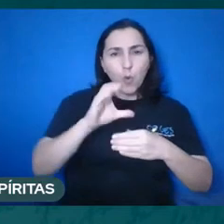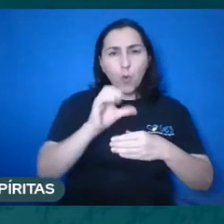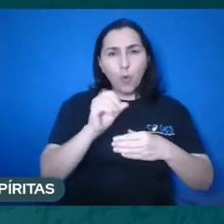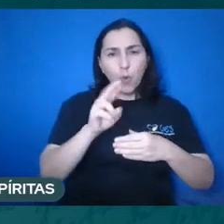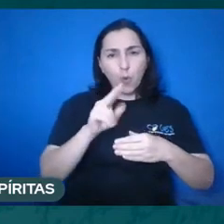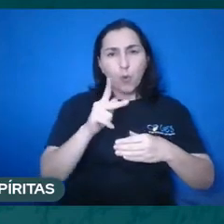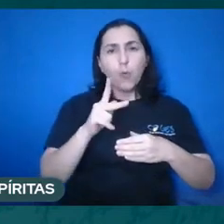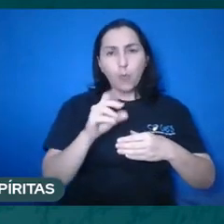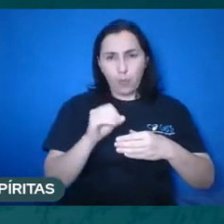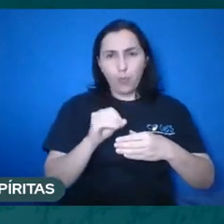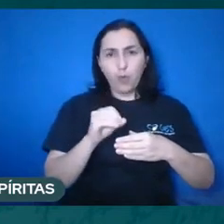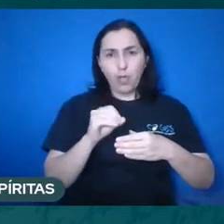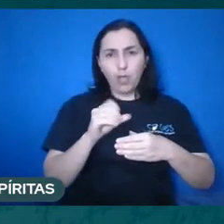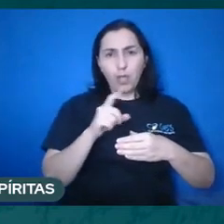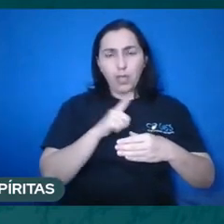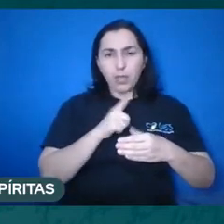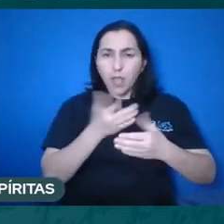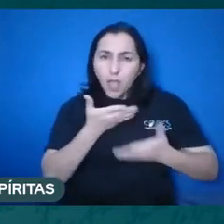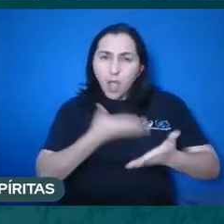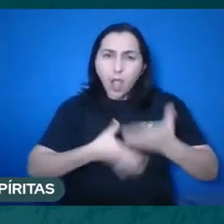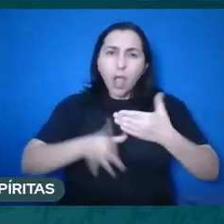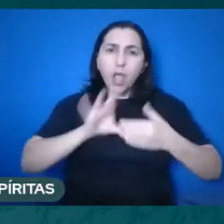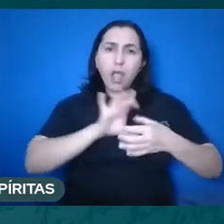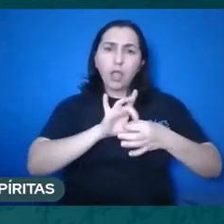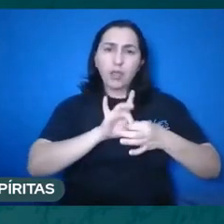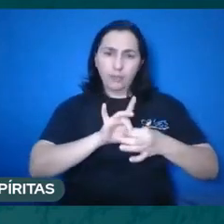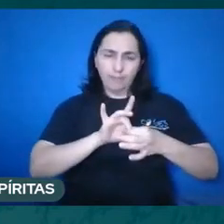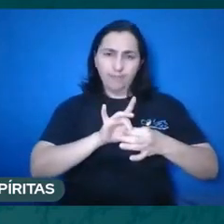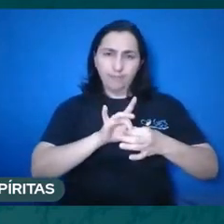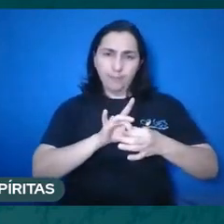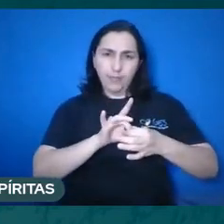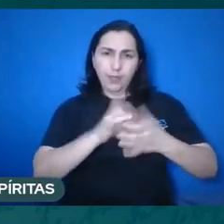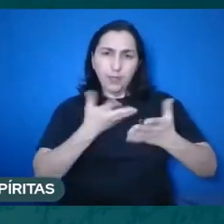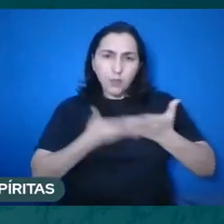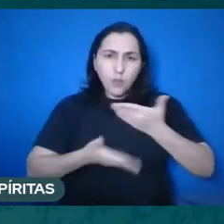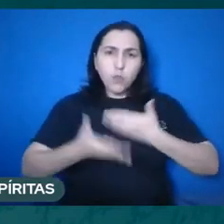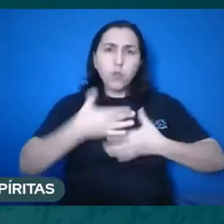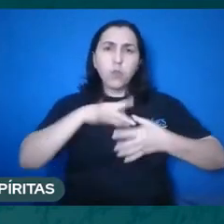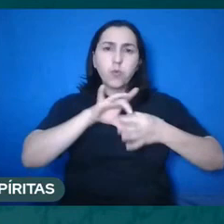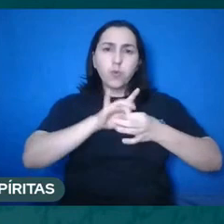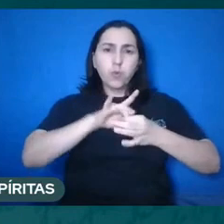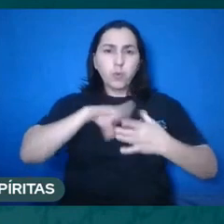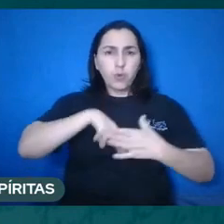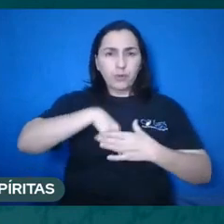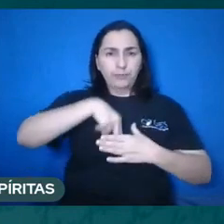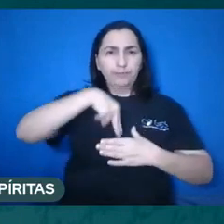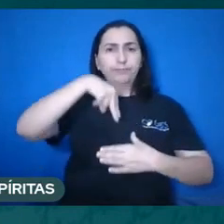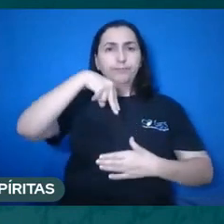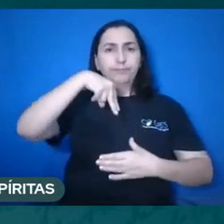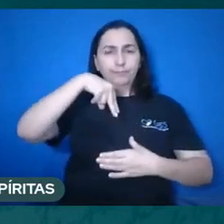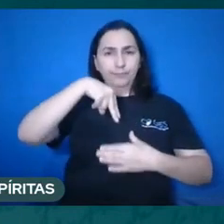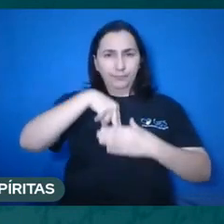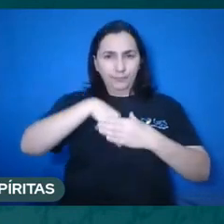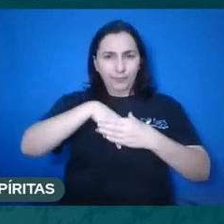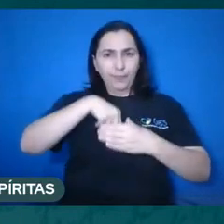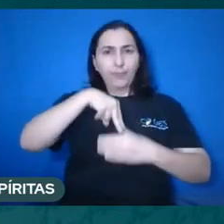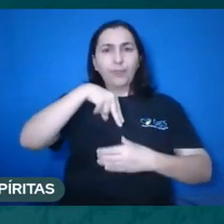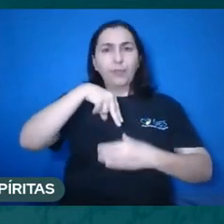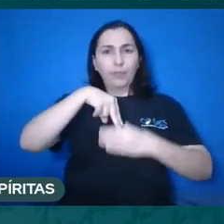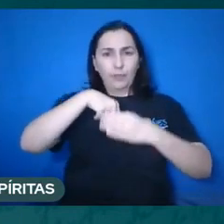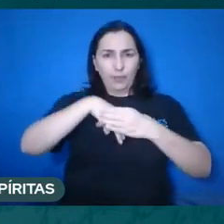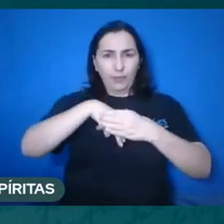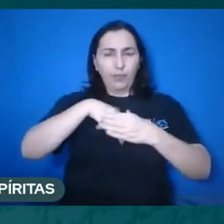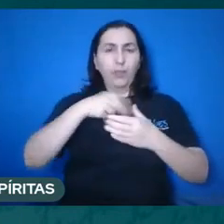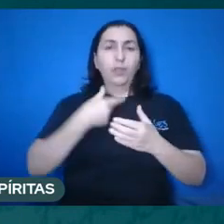corpo, ele se relaciona e correlaciona-se com o corpo. Isso é o que Sócrates, então,